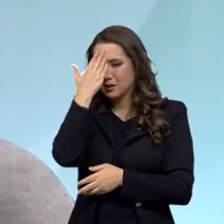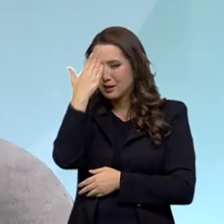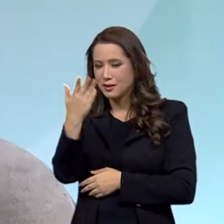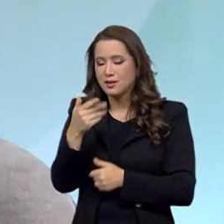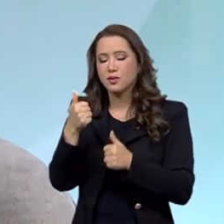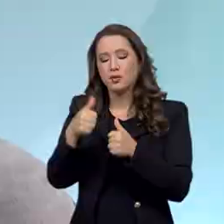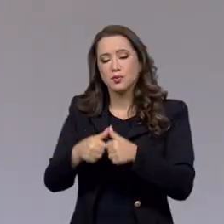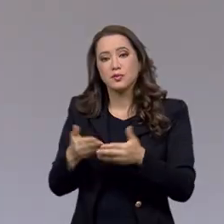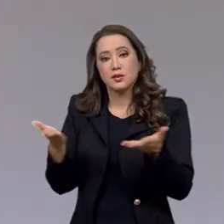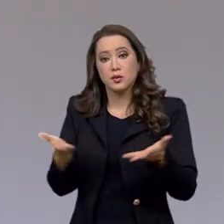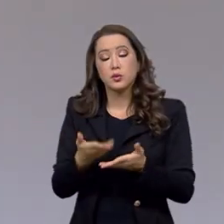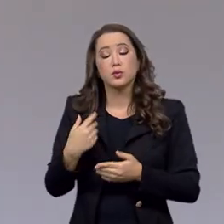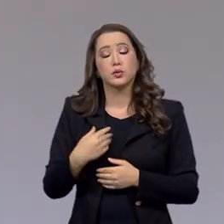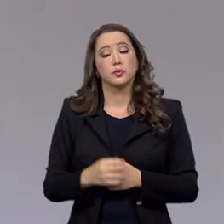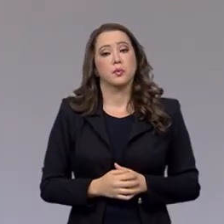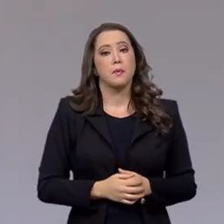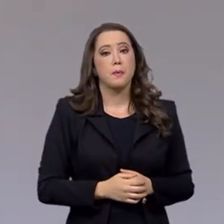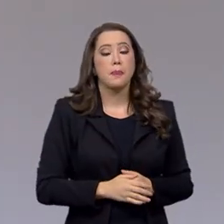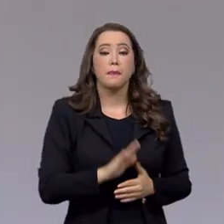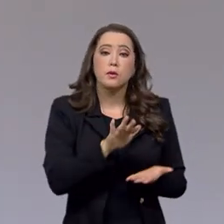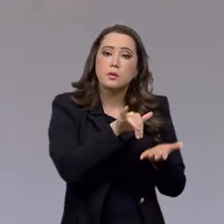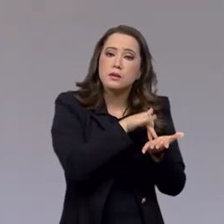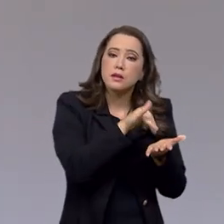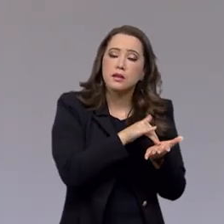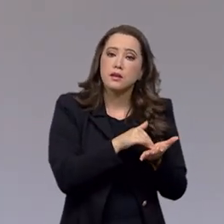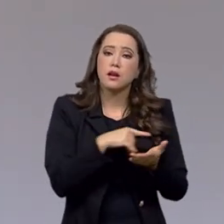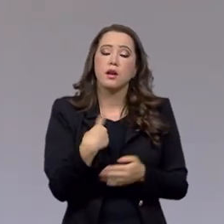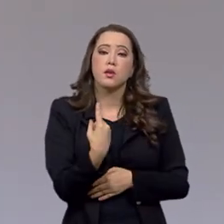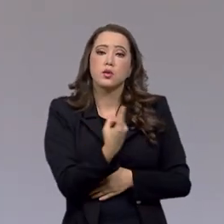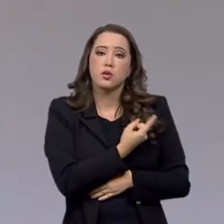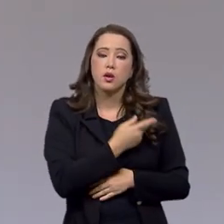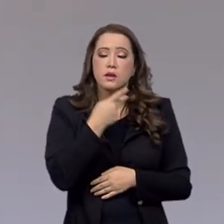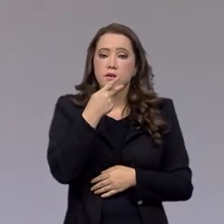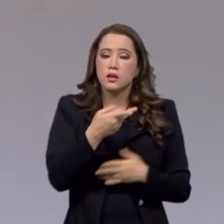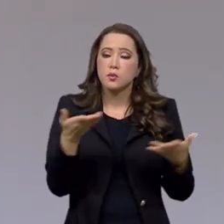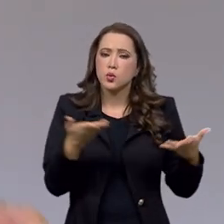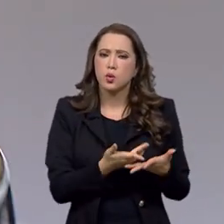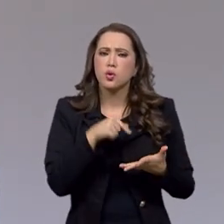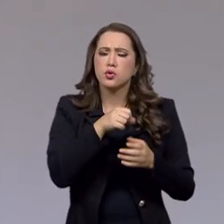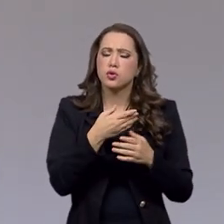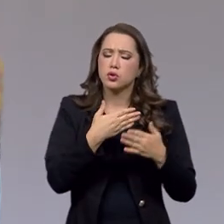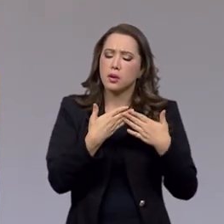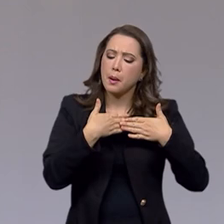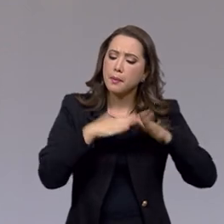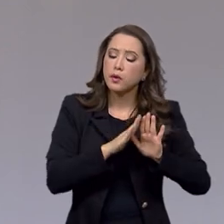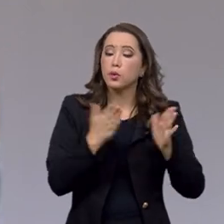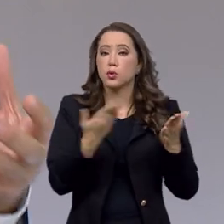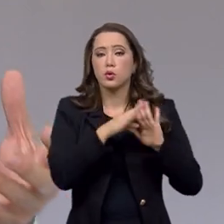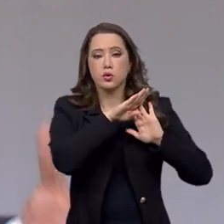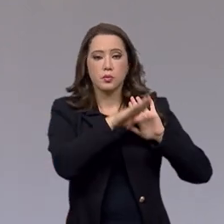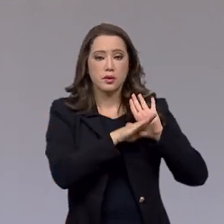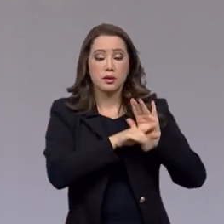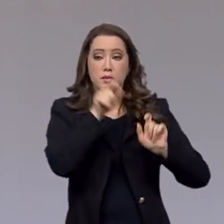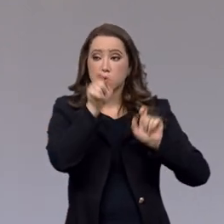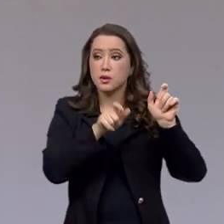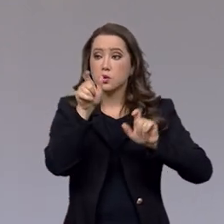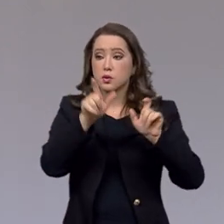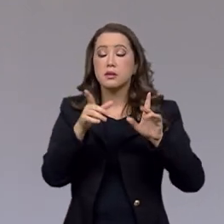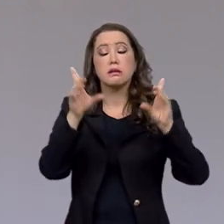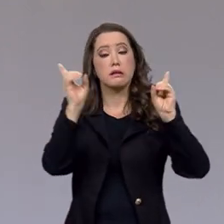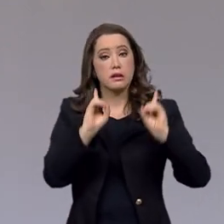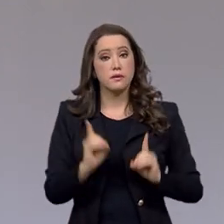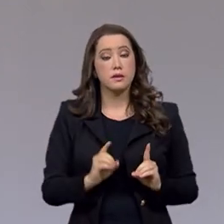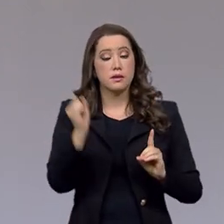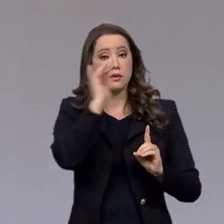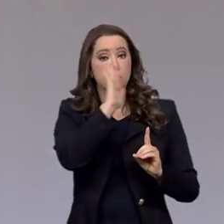Boa noite. Secretário, a gente falou que na abertura do programa desse contingente de pessoas que têm algum tipo de deficiência no